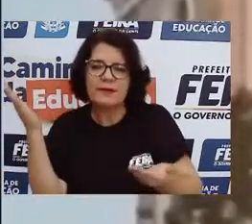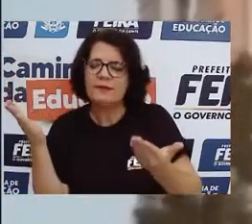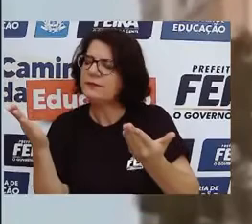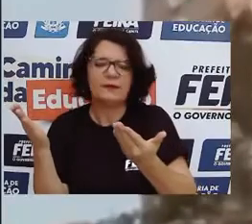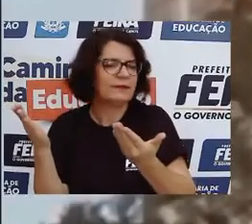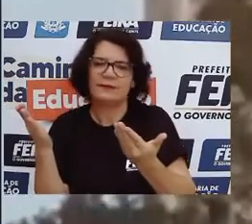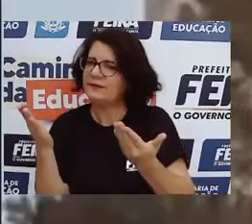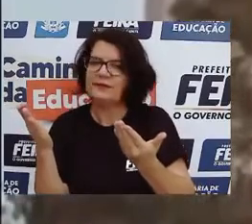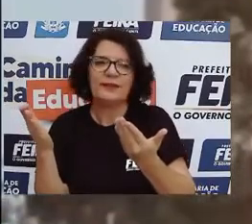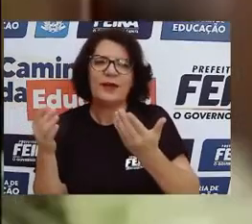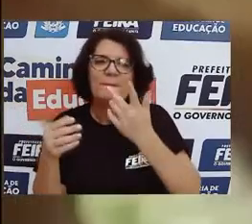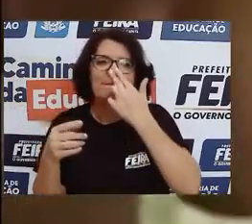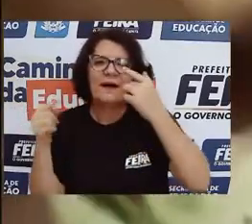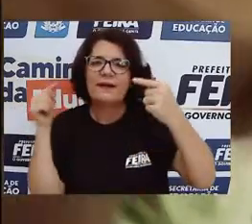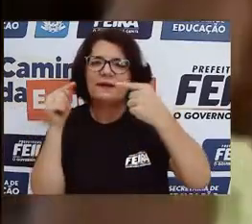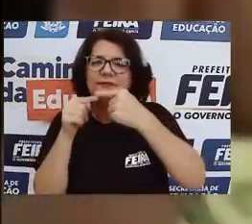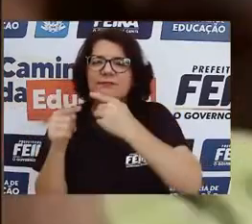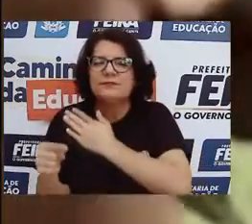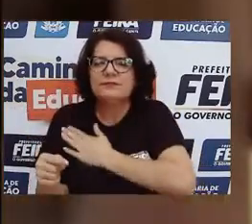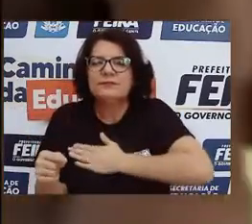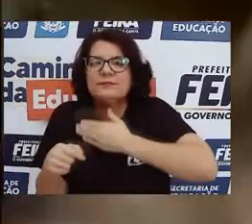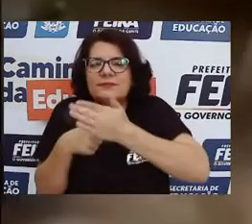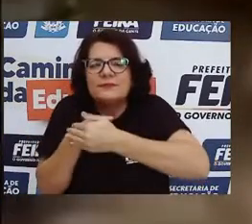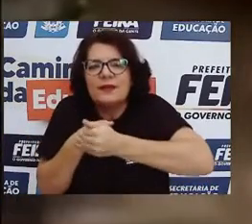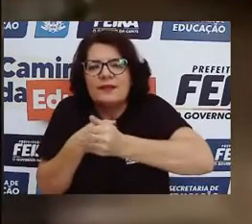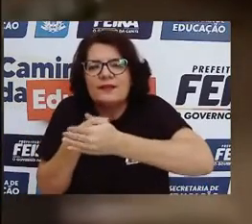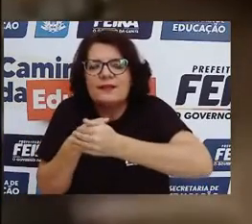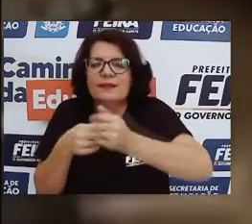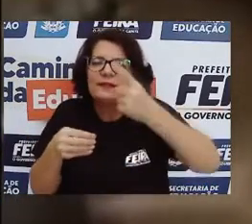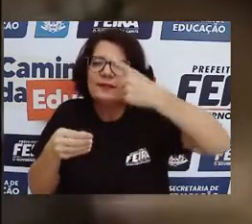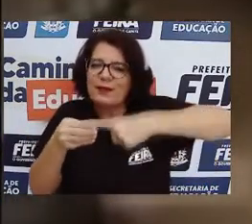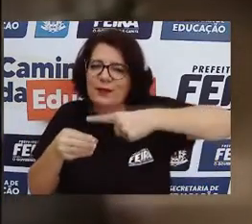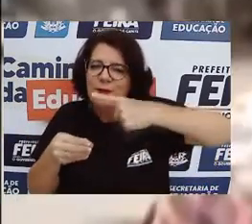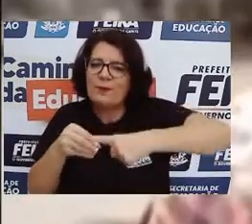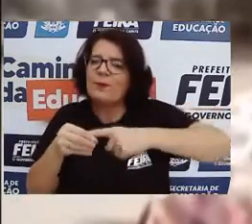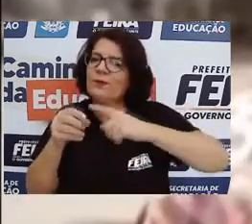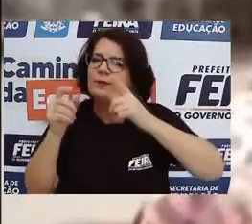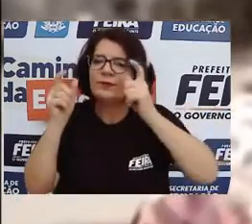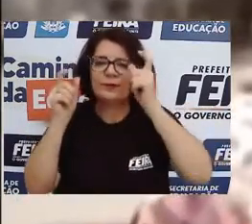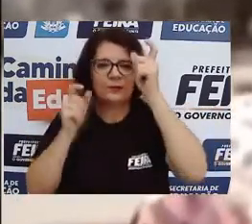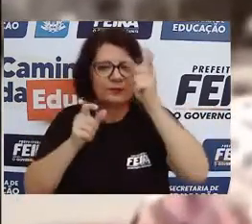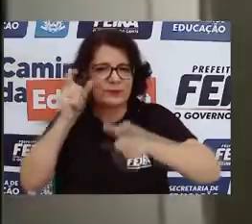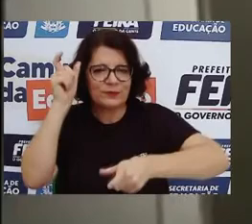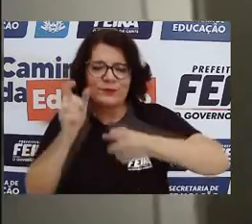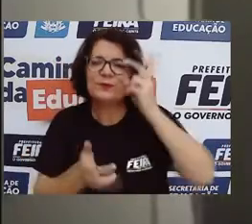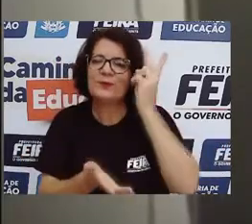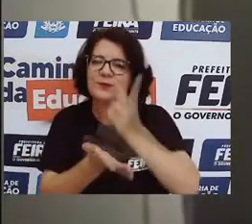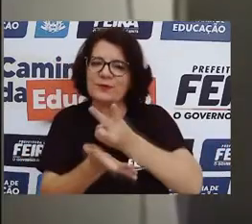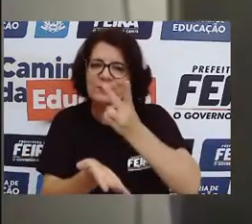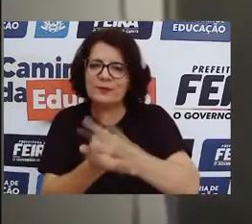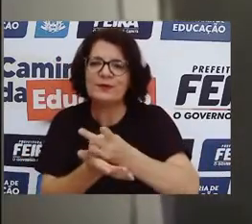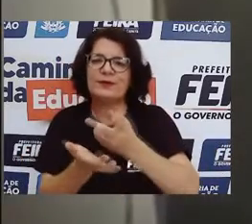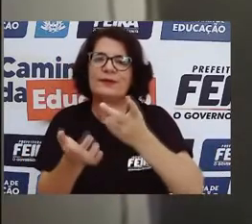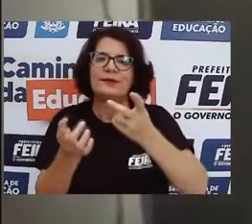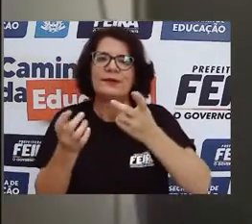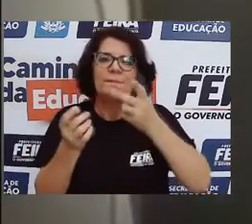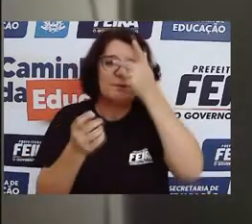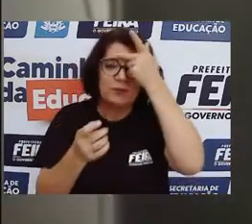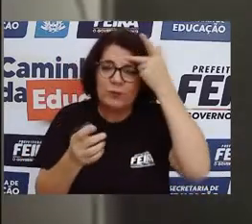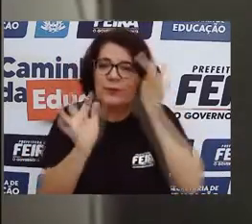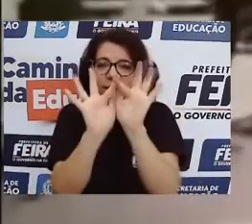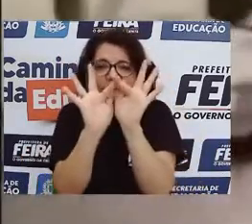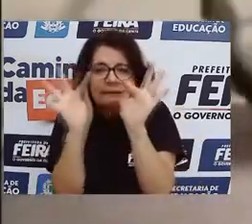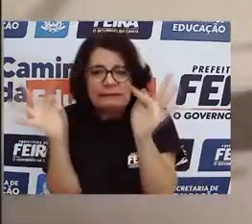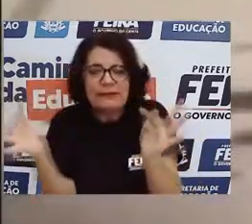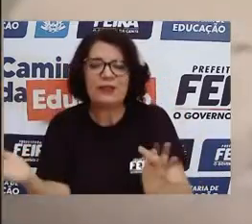cidade pequena e acolhedora, de tradições e cultura rica. Cidade de um povo com seu jeito simples e